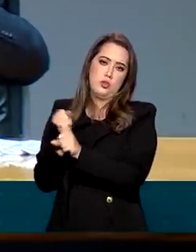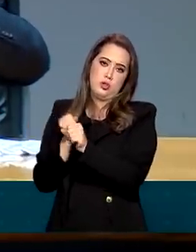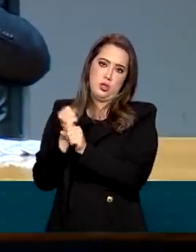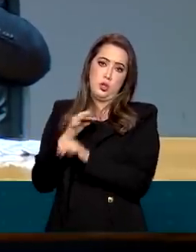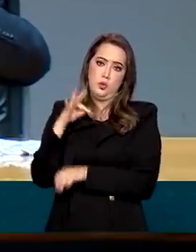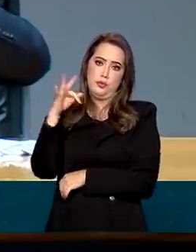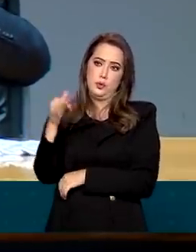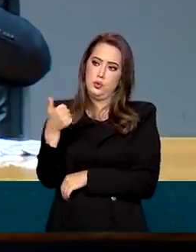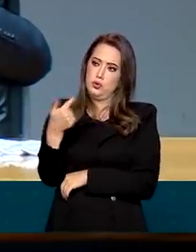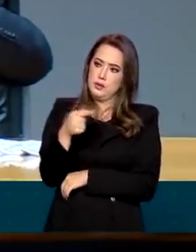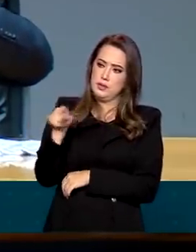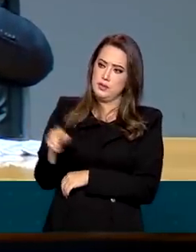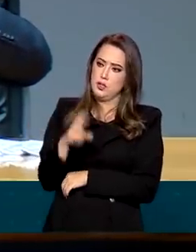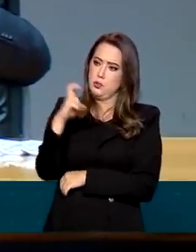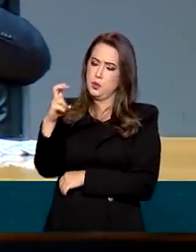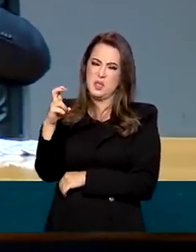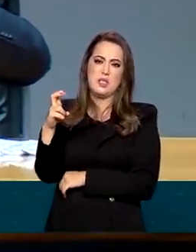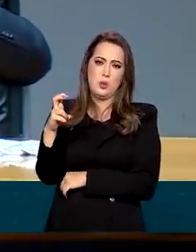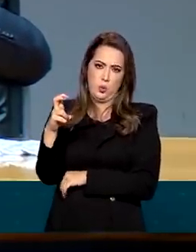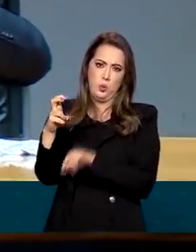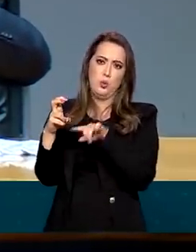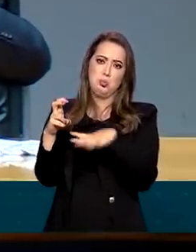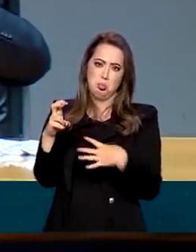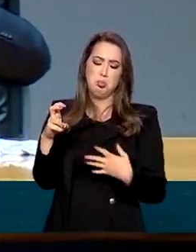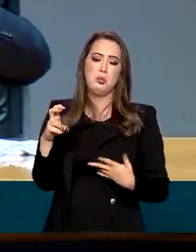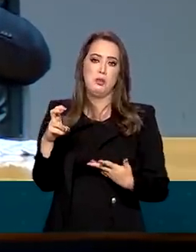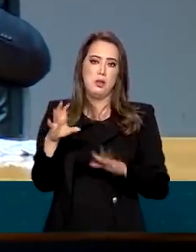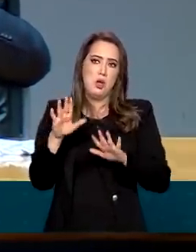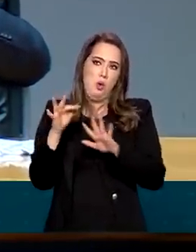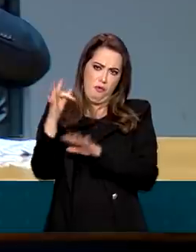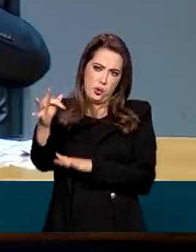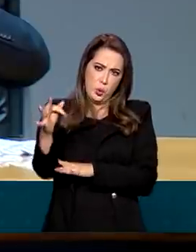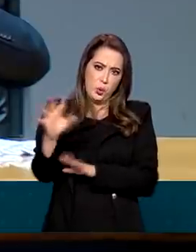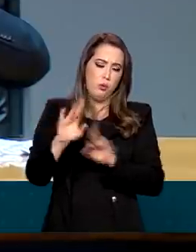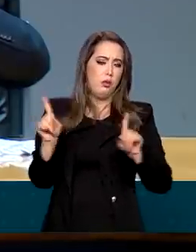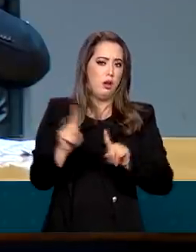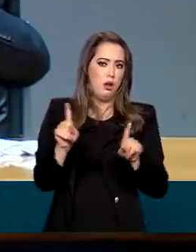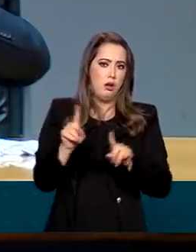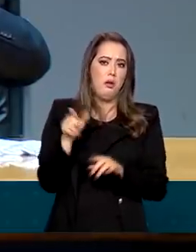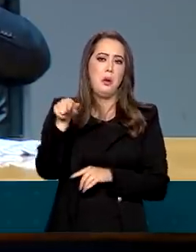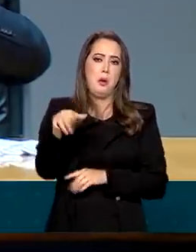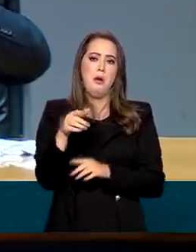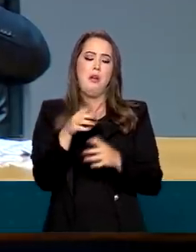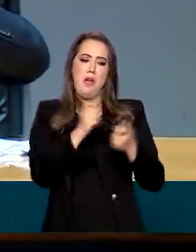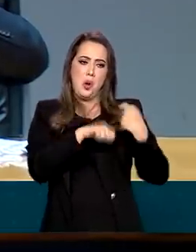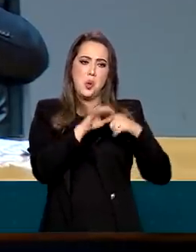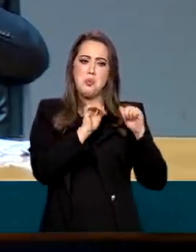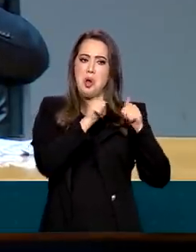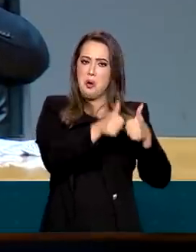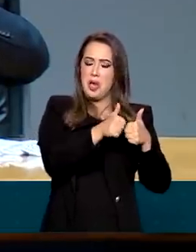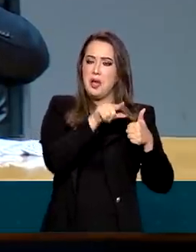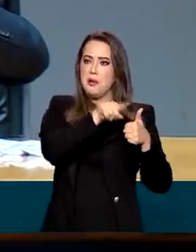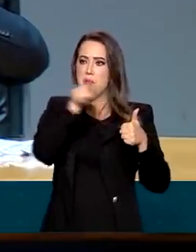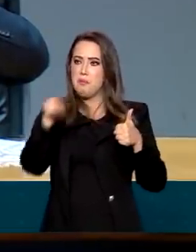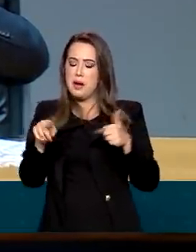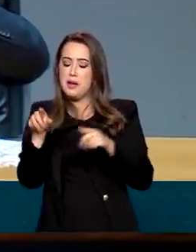o ano que vem, tirar 10 em fiscal e zero em preocupação social,